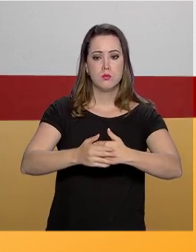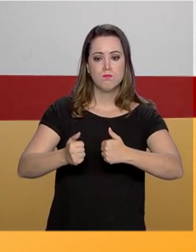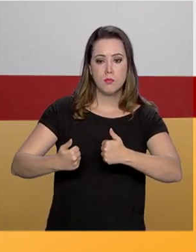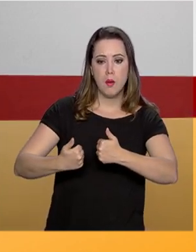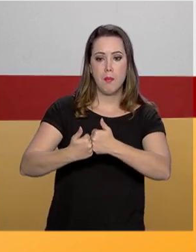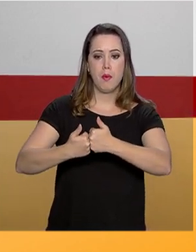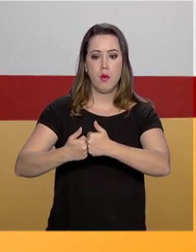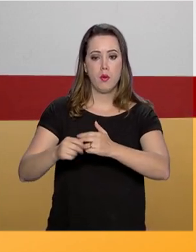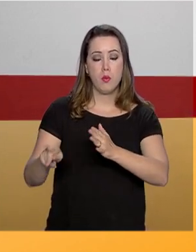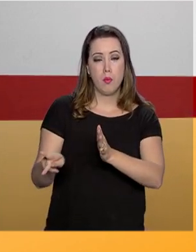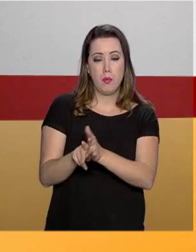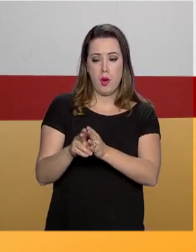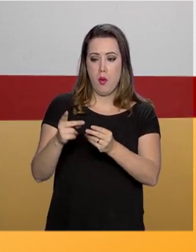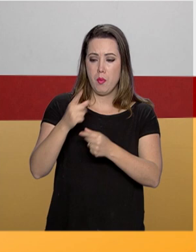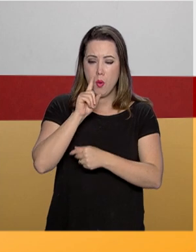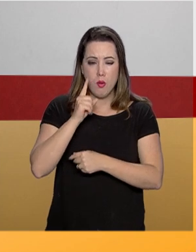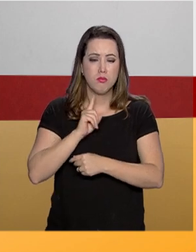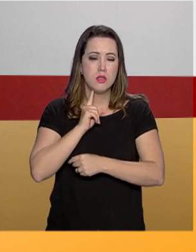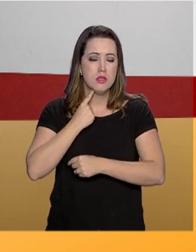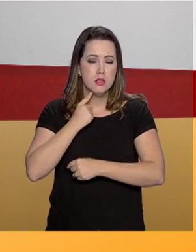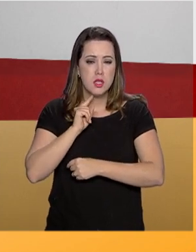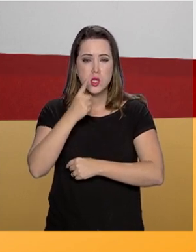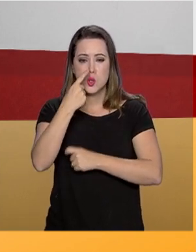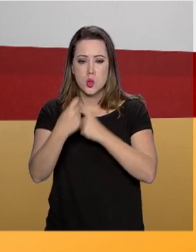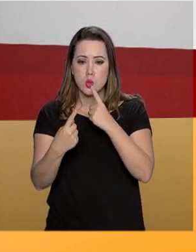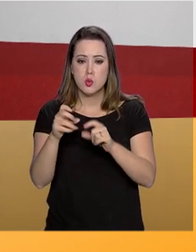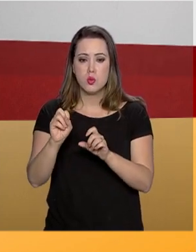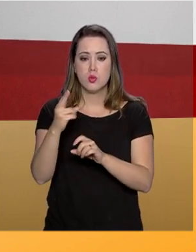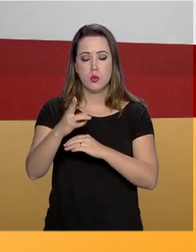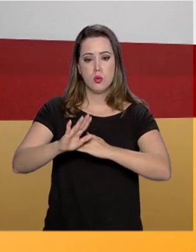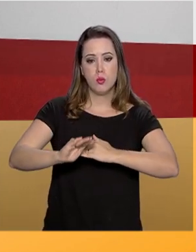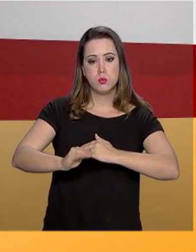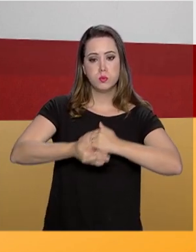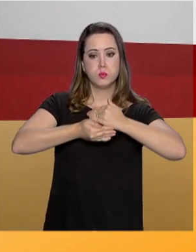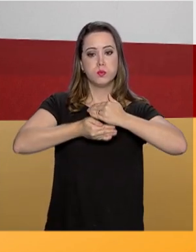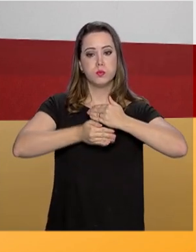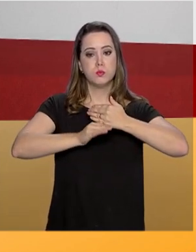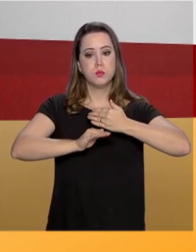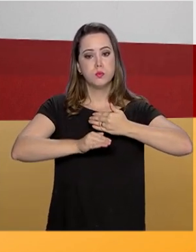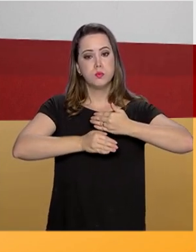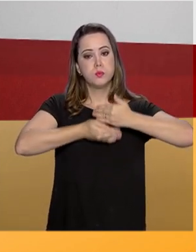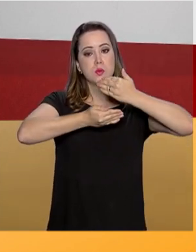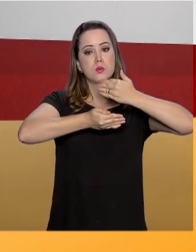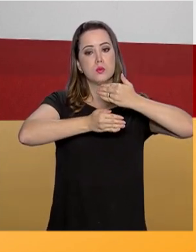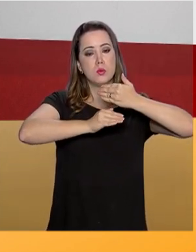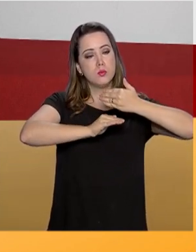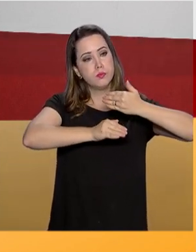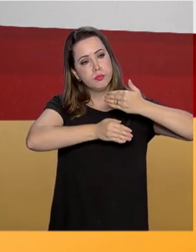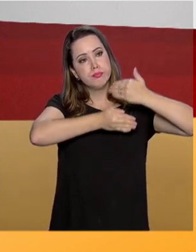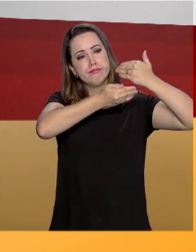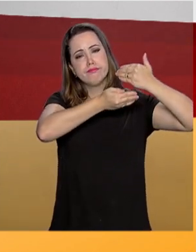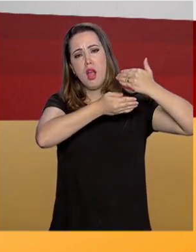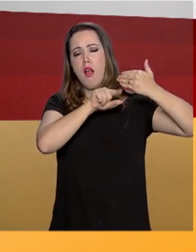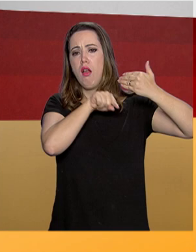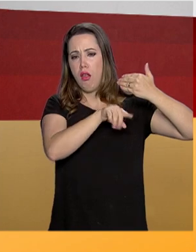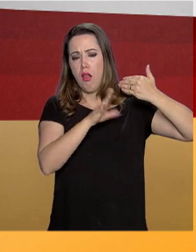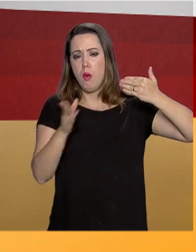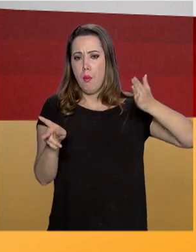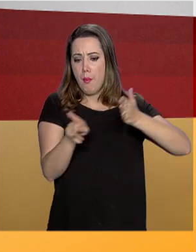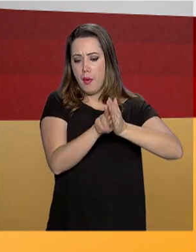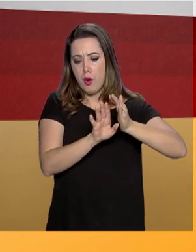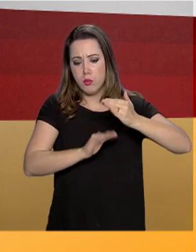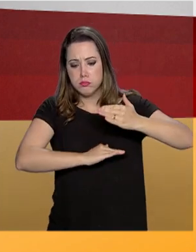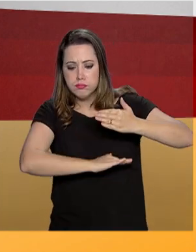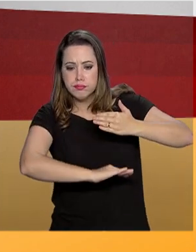apoiam sobre o próprio rejeito ou sedimento. Ou seja, o corpo da barragem cresce em formato de degraus sobre o